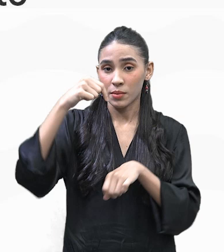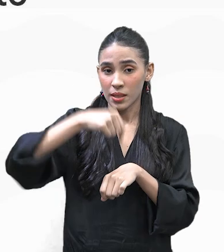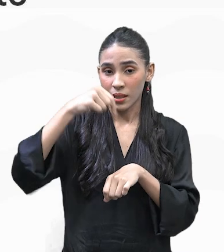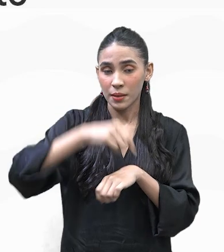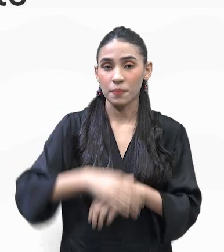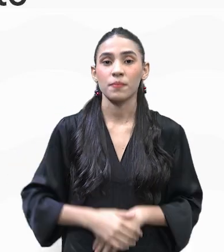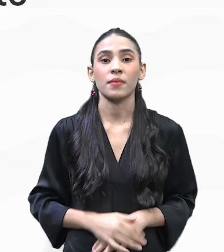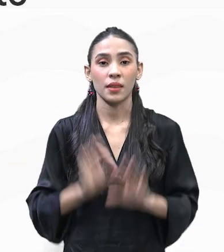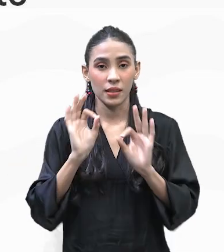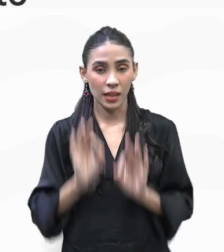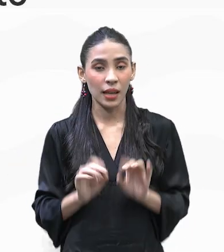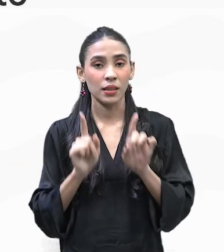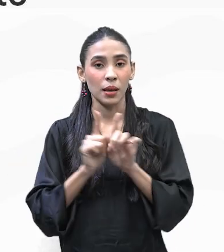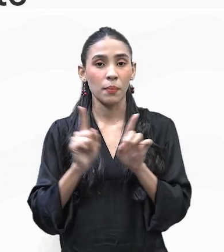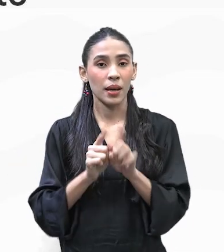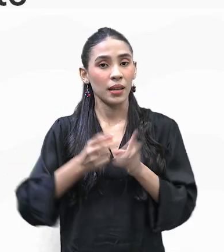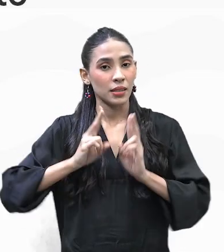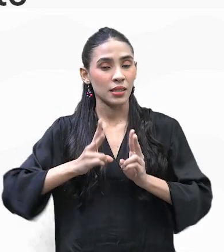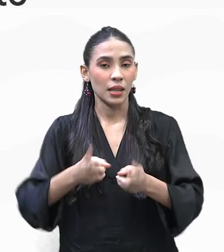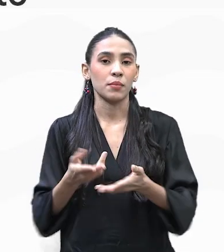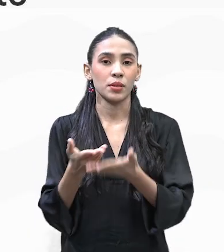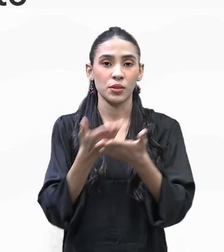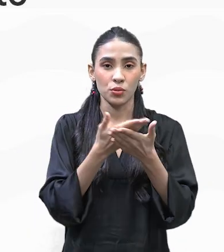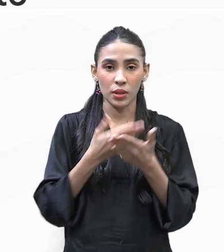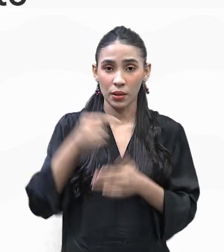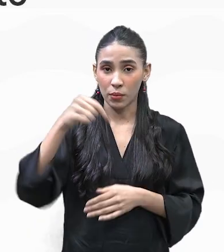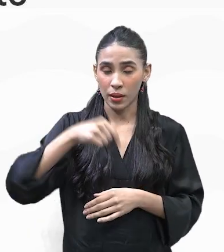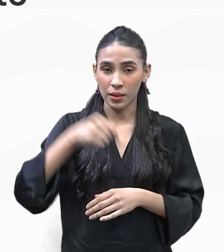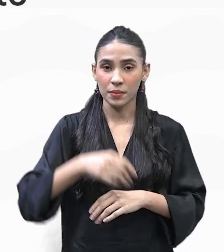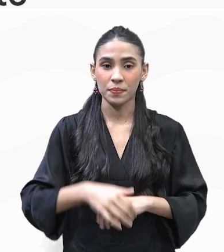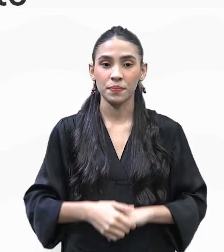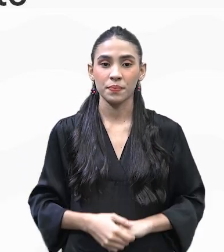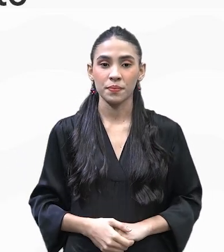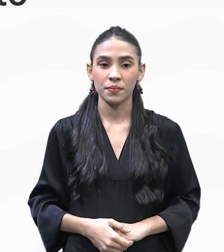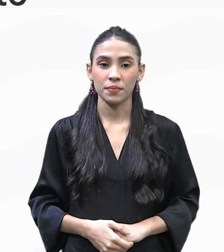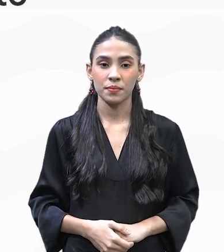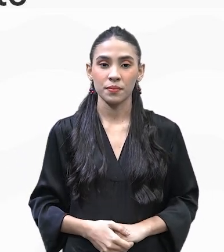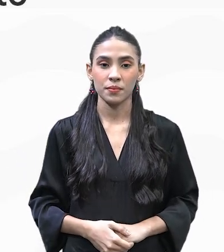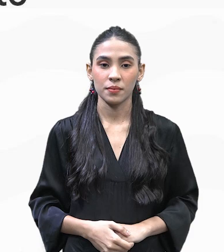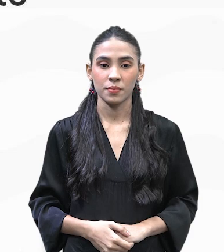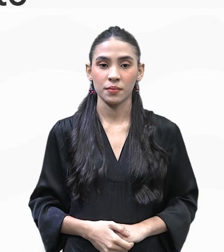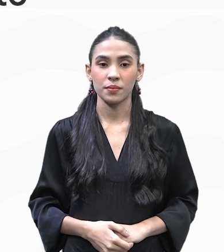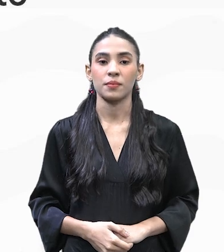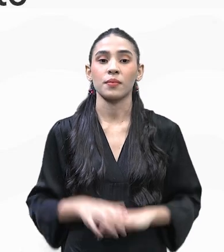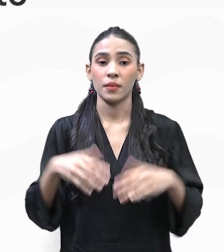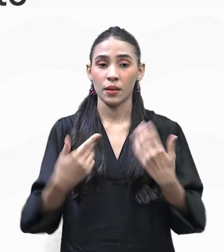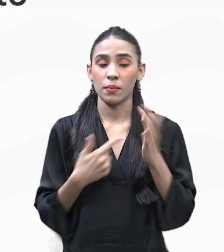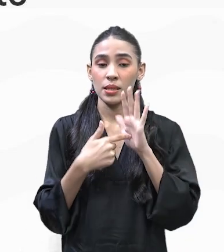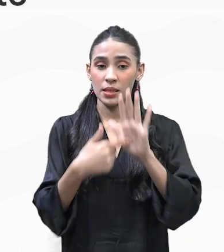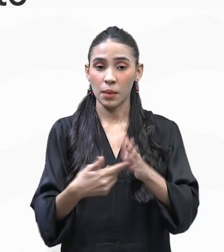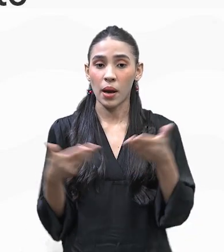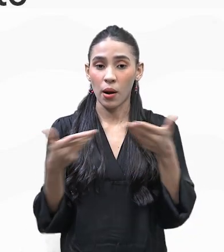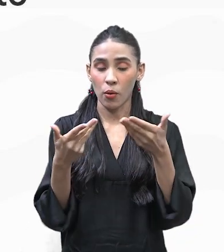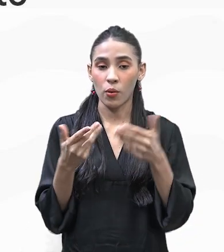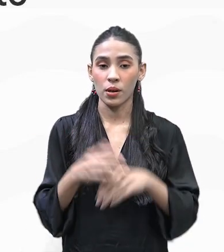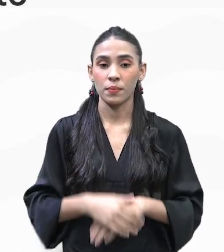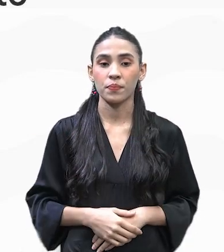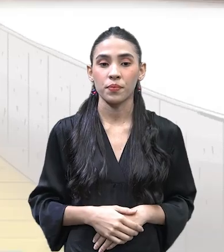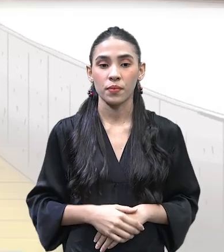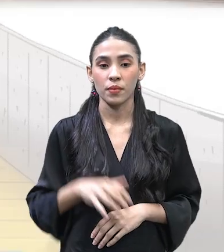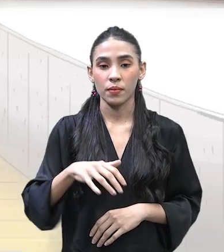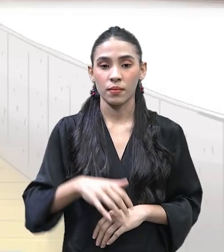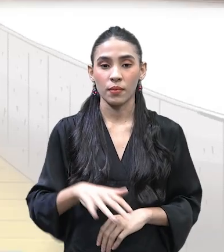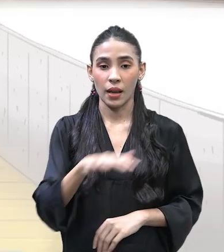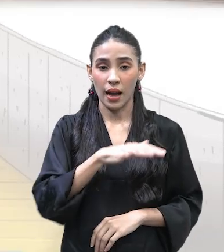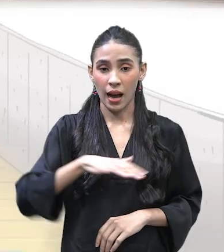isso? Com certeza, já foi algo batido aqui. Exatamente. E agora, nós trouxemos para vocês aqui um